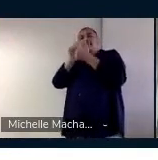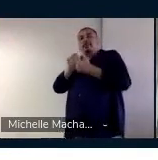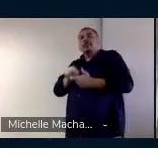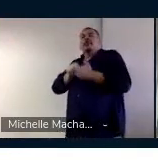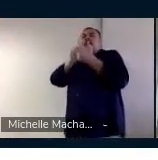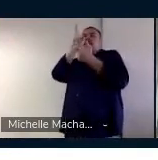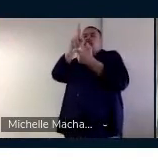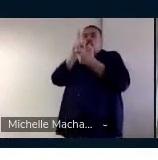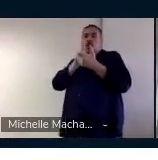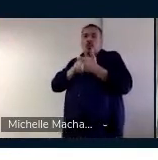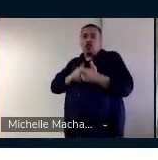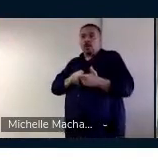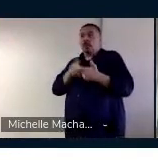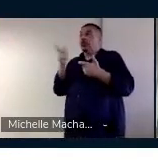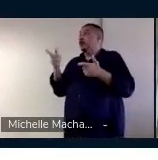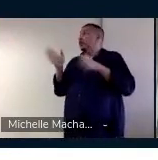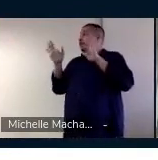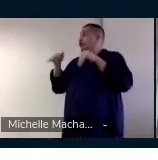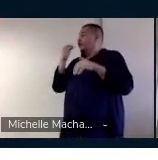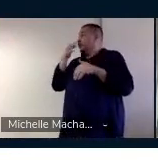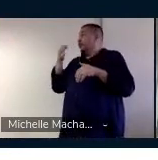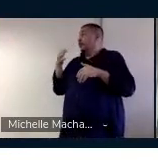E, como considerações finais.